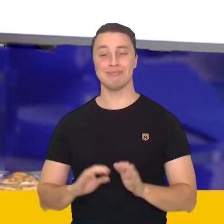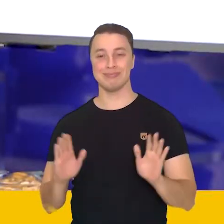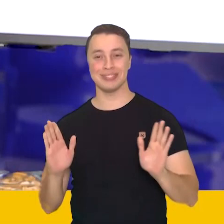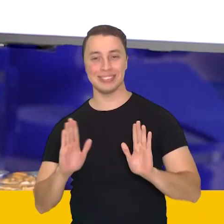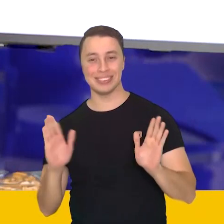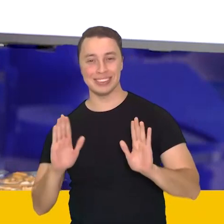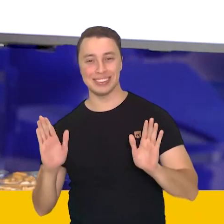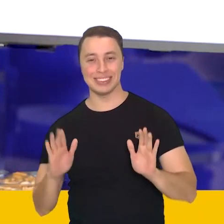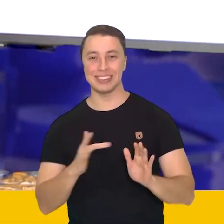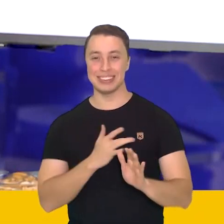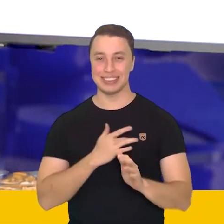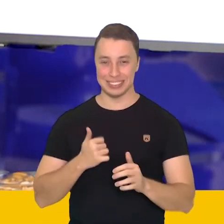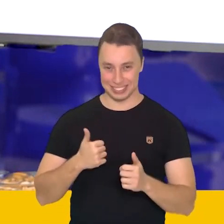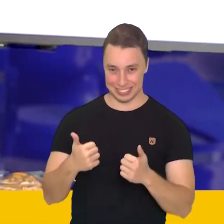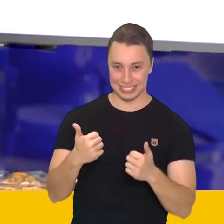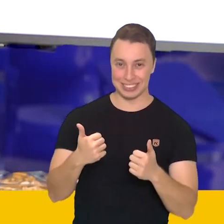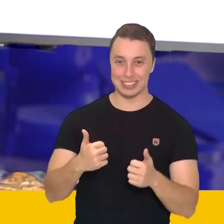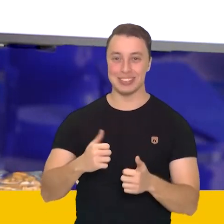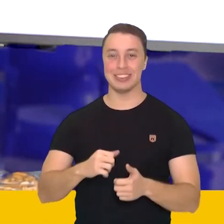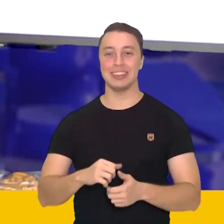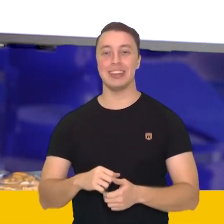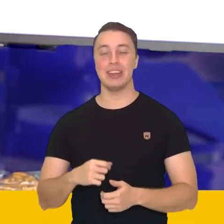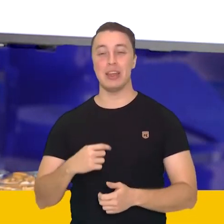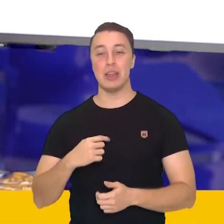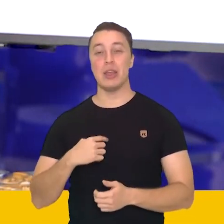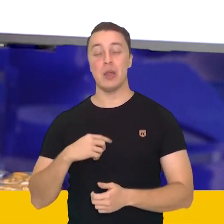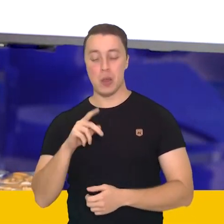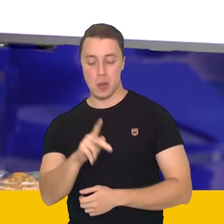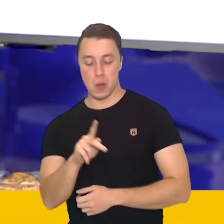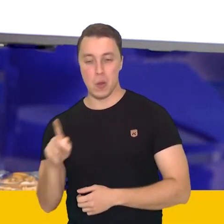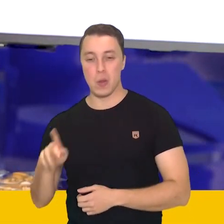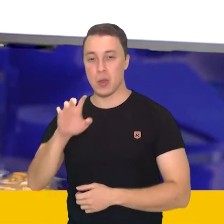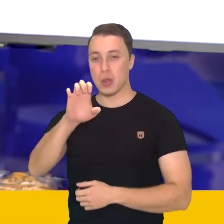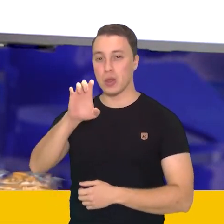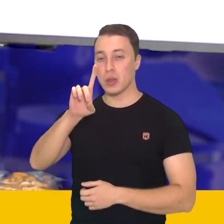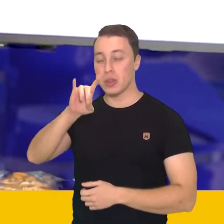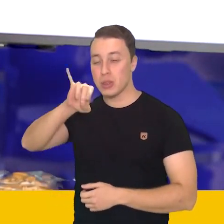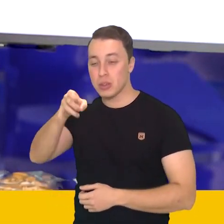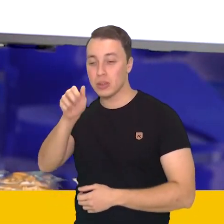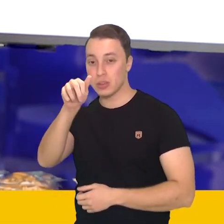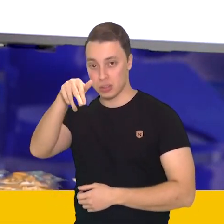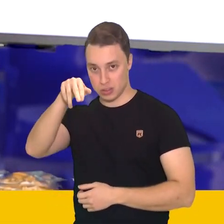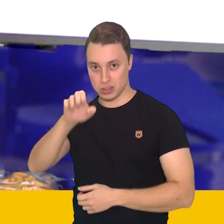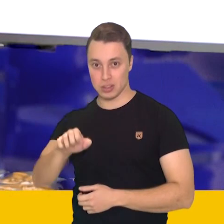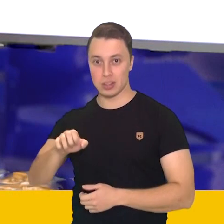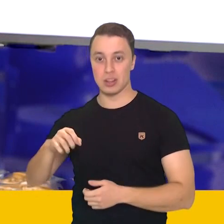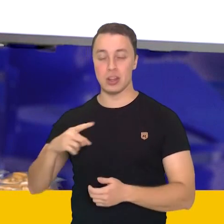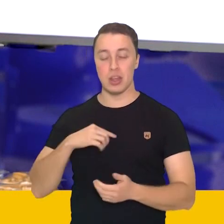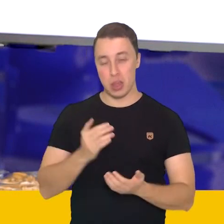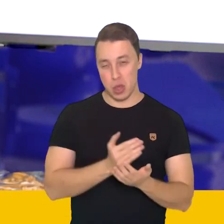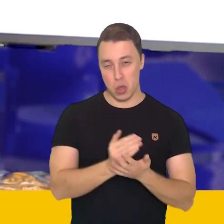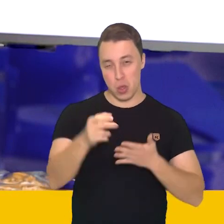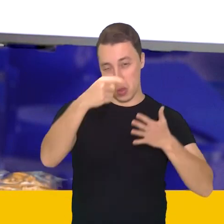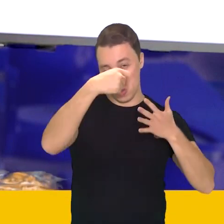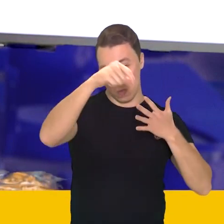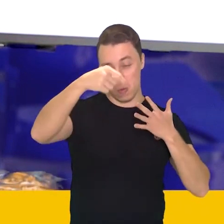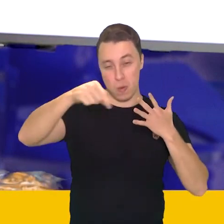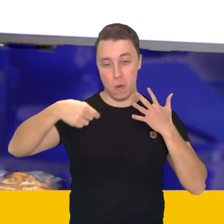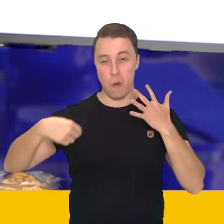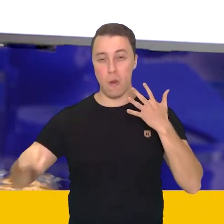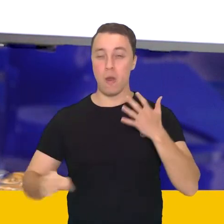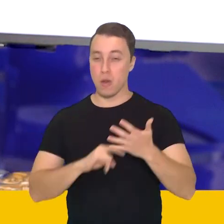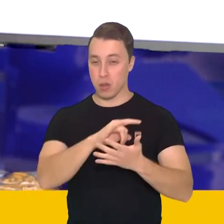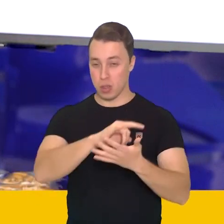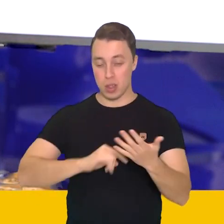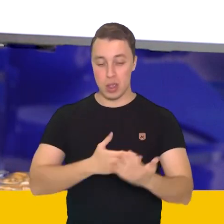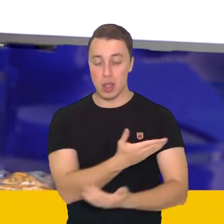Olá pessoal, tudo bem? Eu sou a professora Edília Bahia e nós vamos dar continuidade hoje a correção das atividades